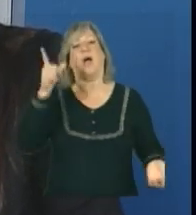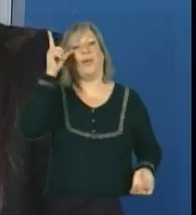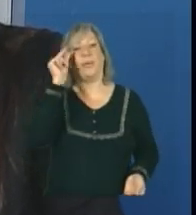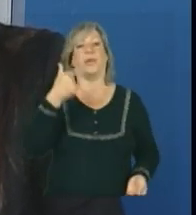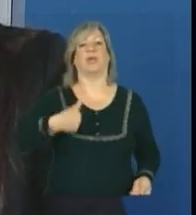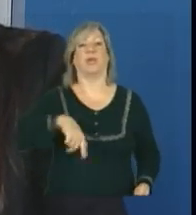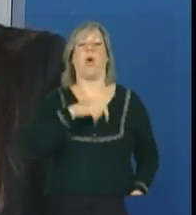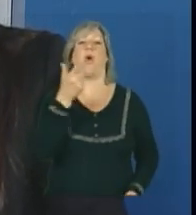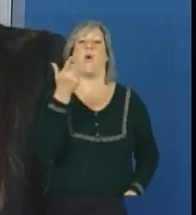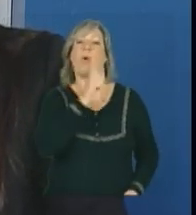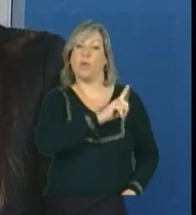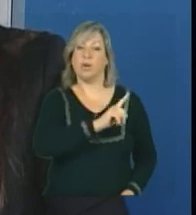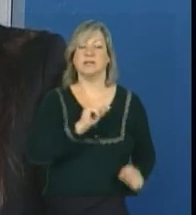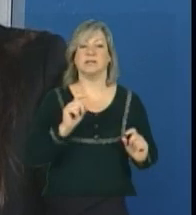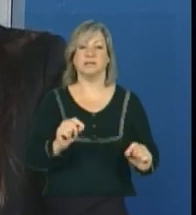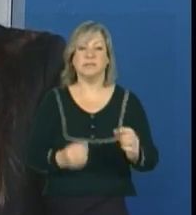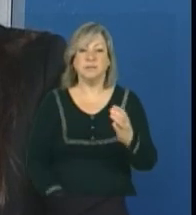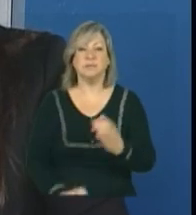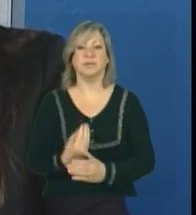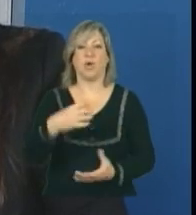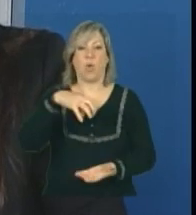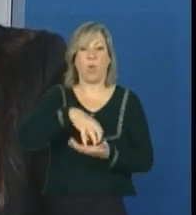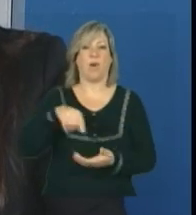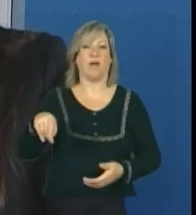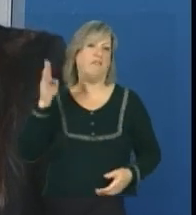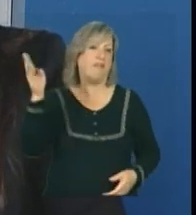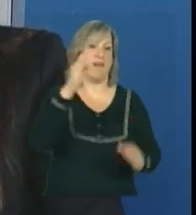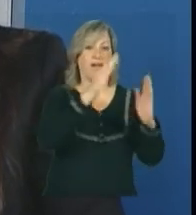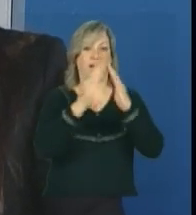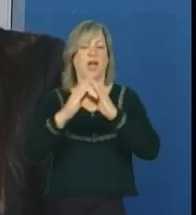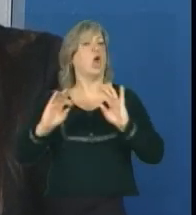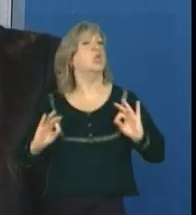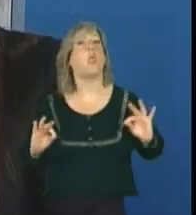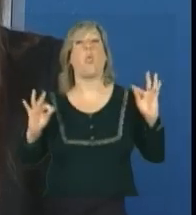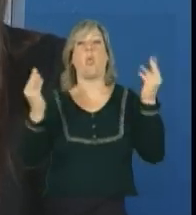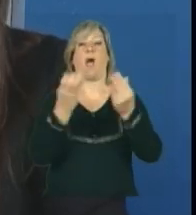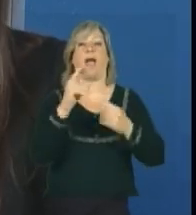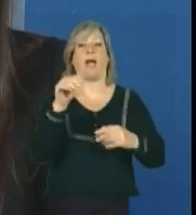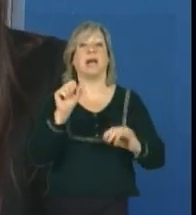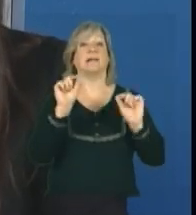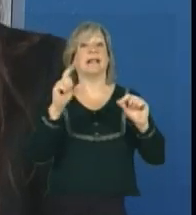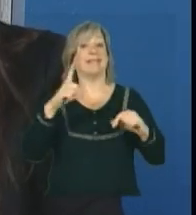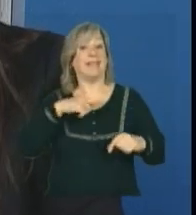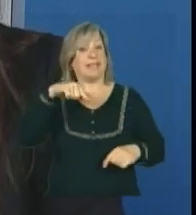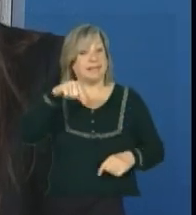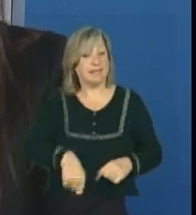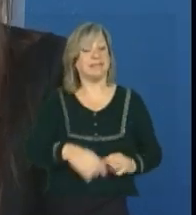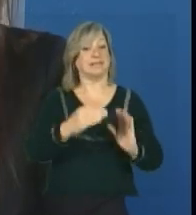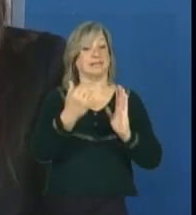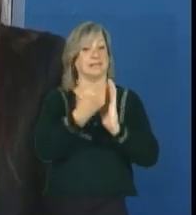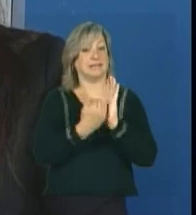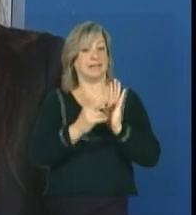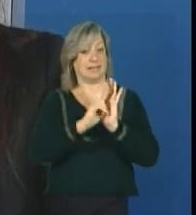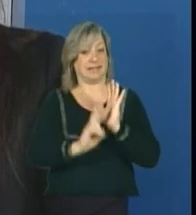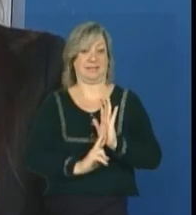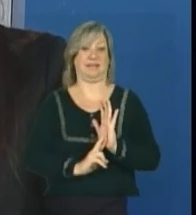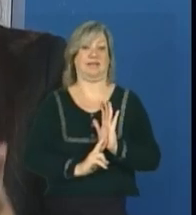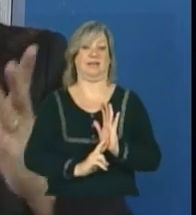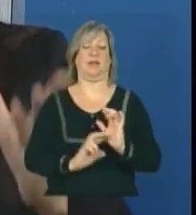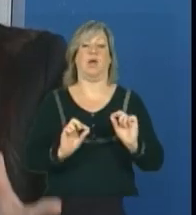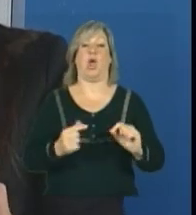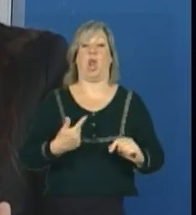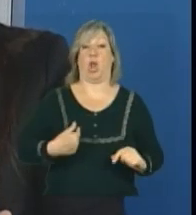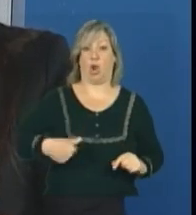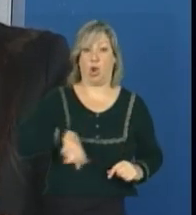nós conseguiremos instalar a equipe volante em todos os CRAS que estão neste critério. Ou seja, nós